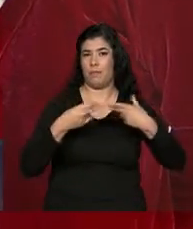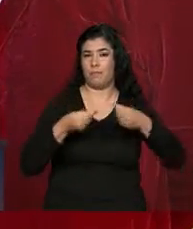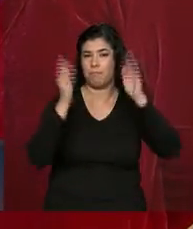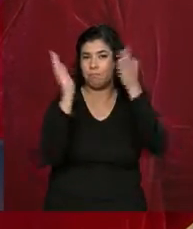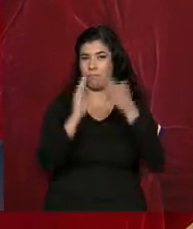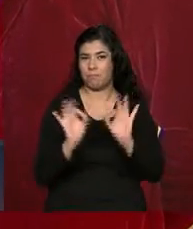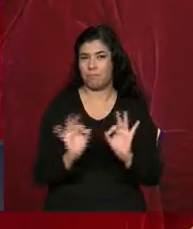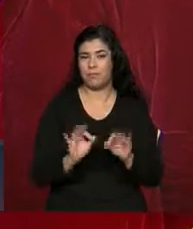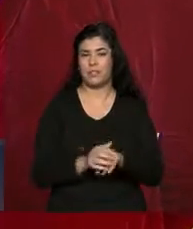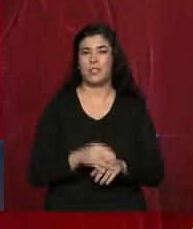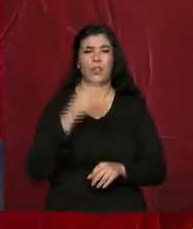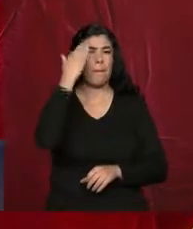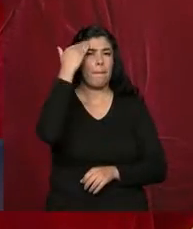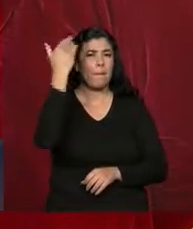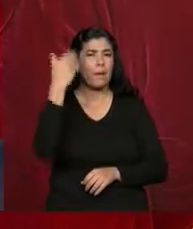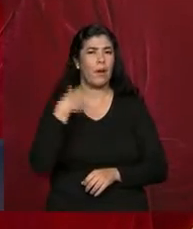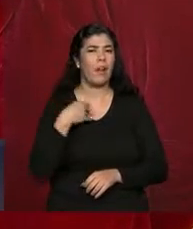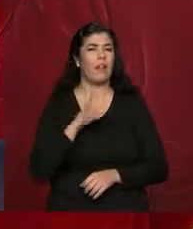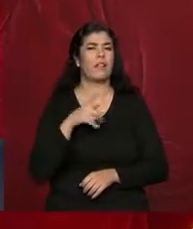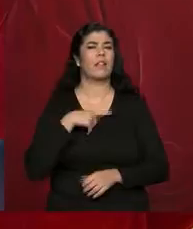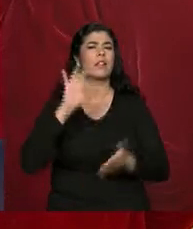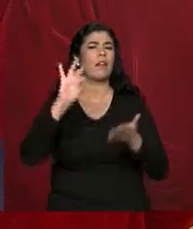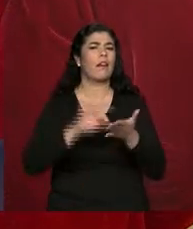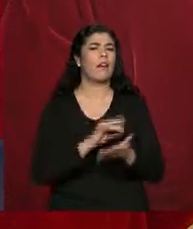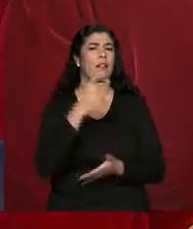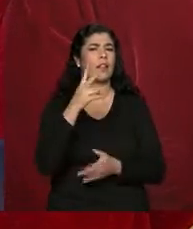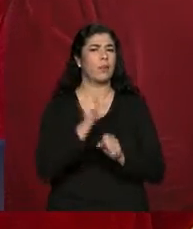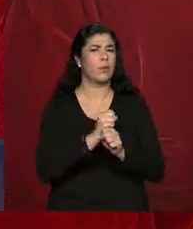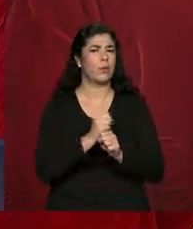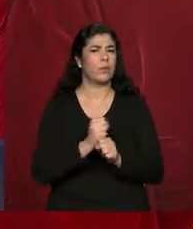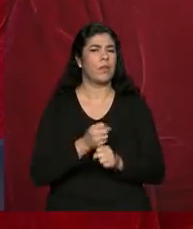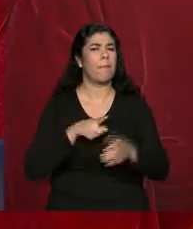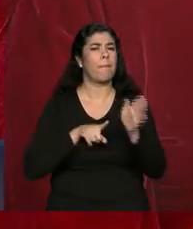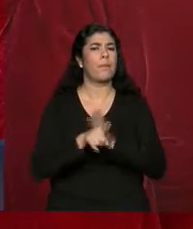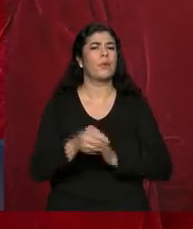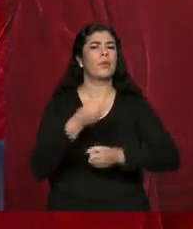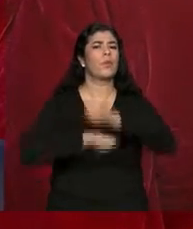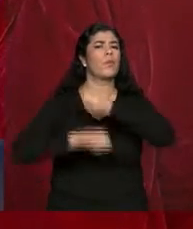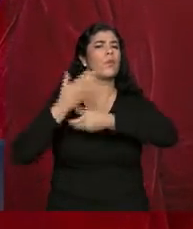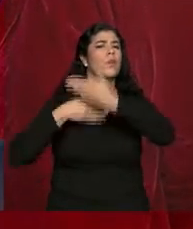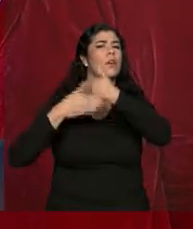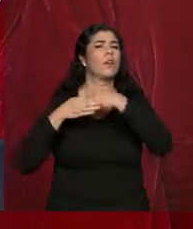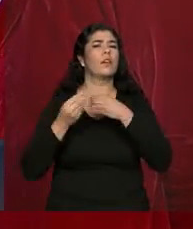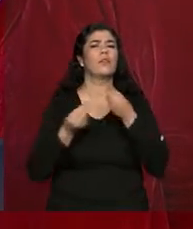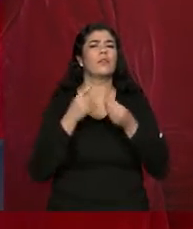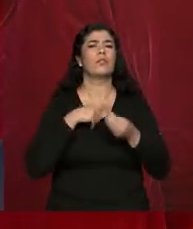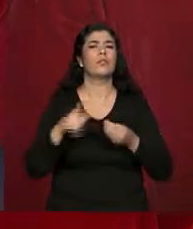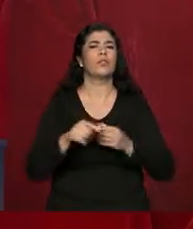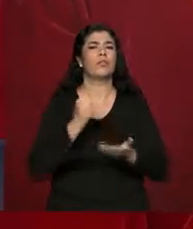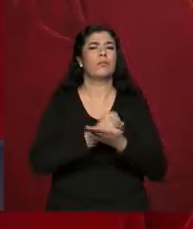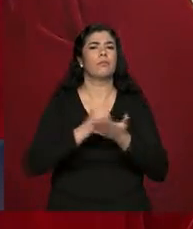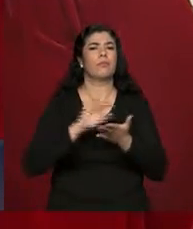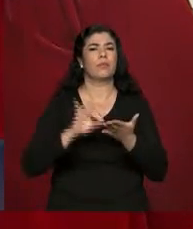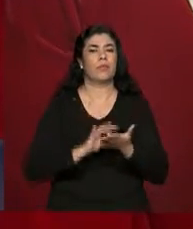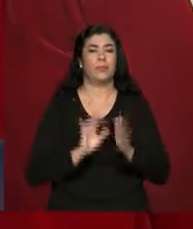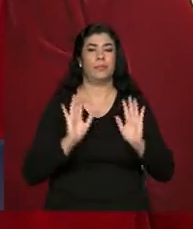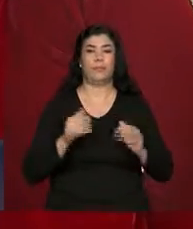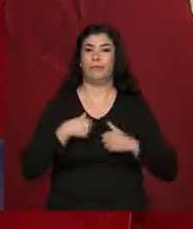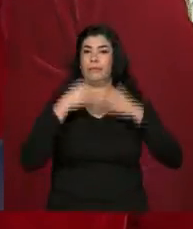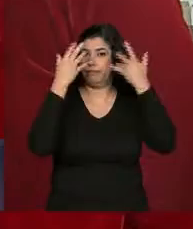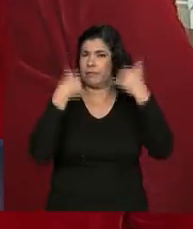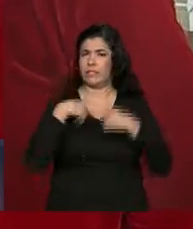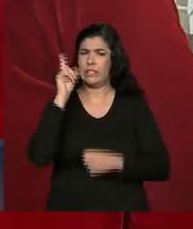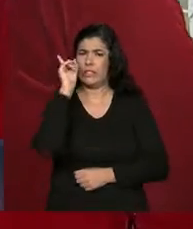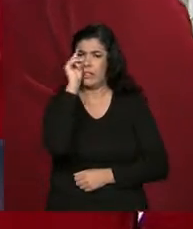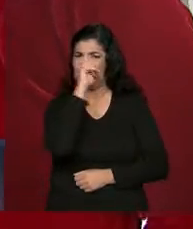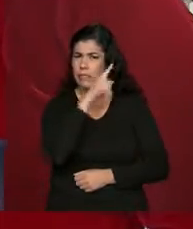se formalizou mais ou menos há 2 anos, né? Delci, como é que era antes a sua vida, antes de se formalizar? Antes de me formalizar era mais